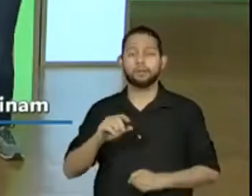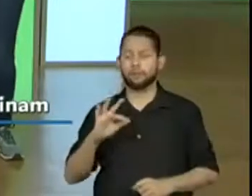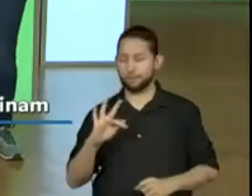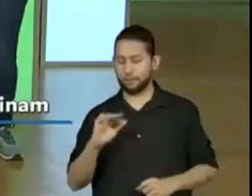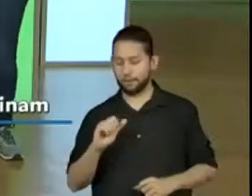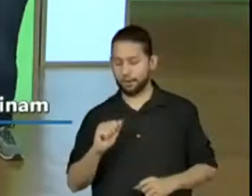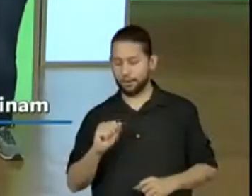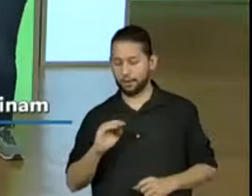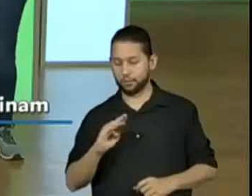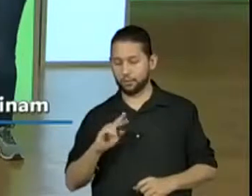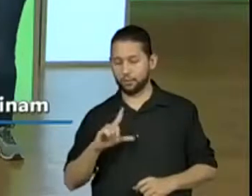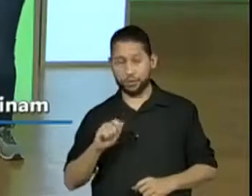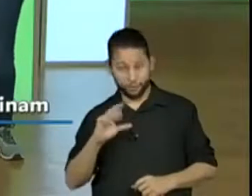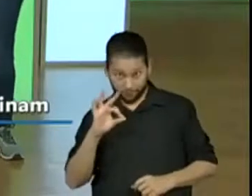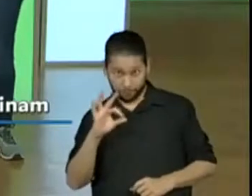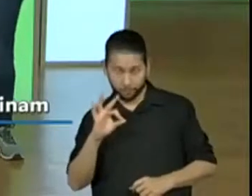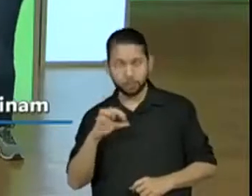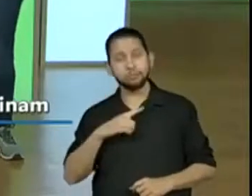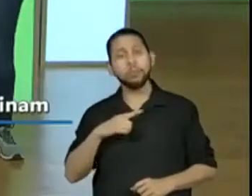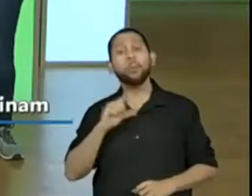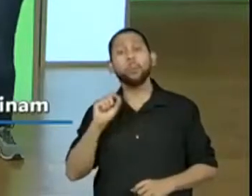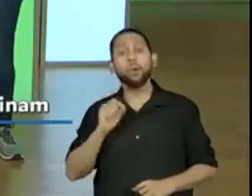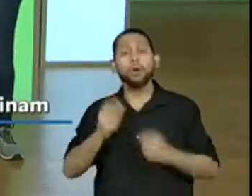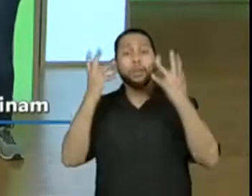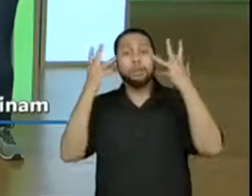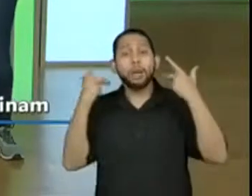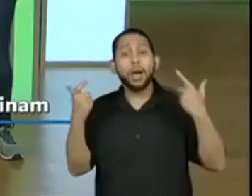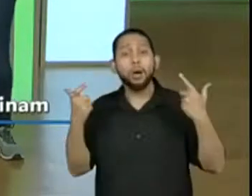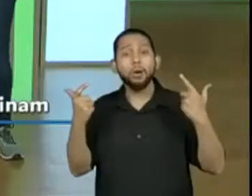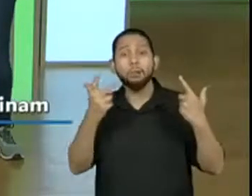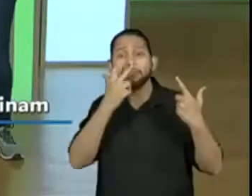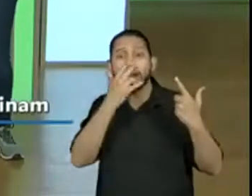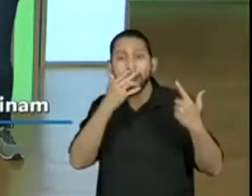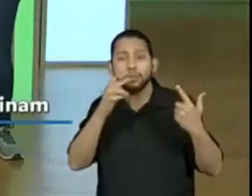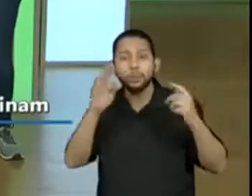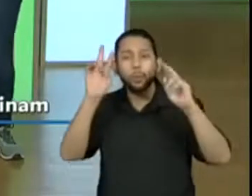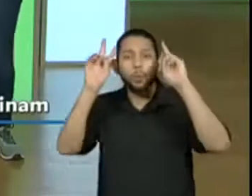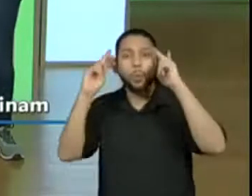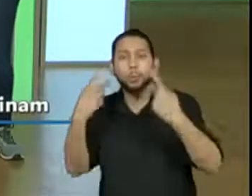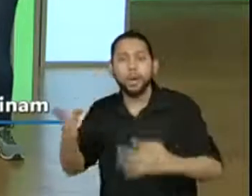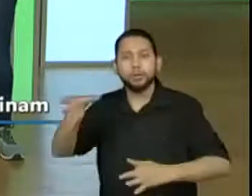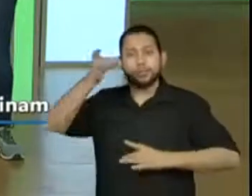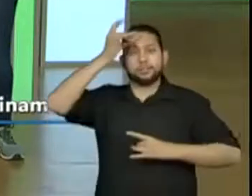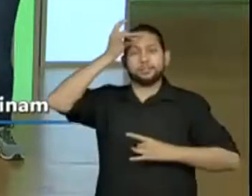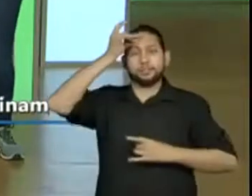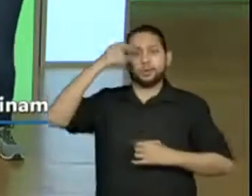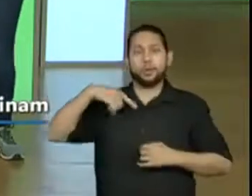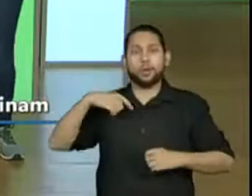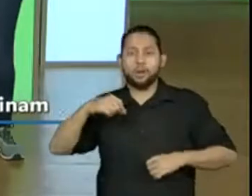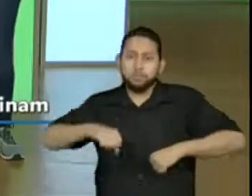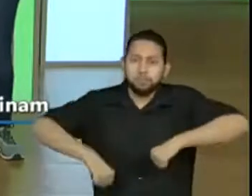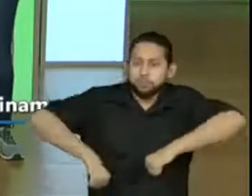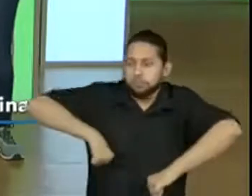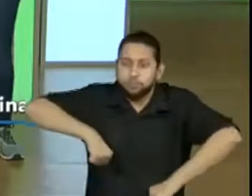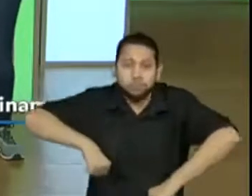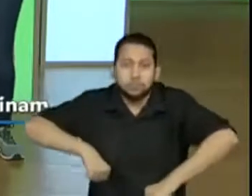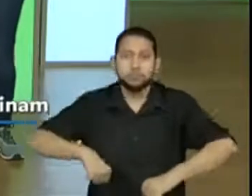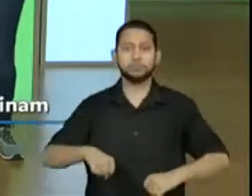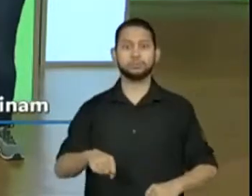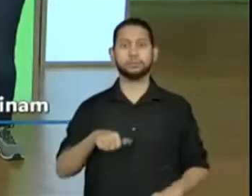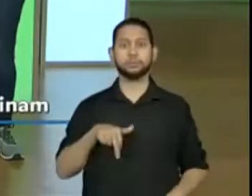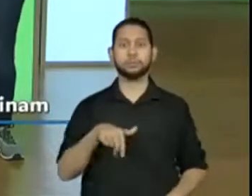animais como se fossem humanos, com características humanos, né? Então, eles falam, eles andam como humanos.